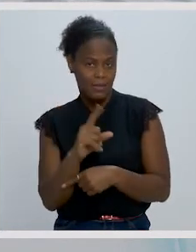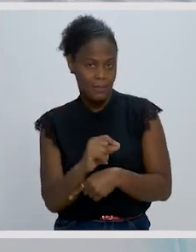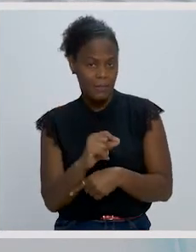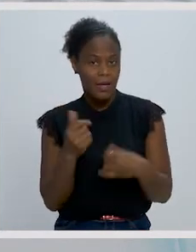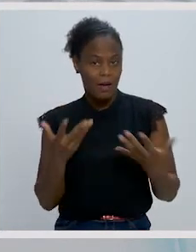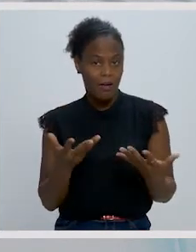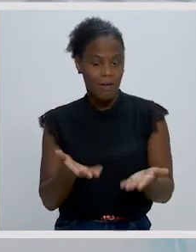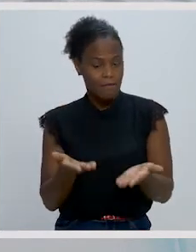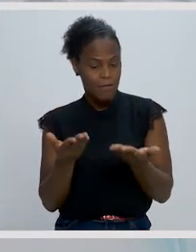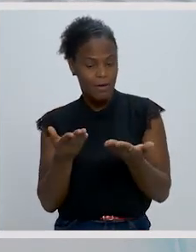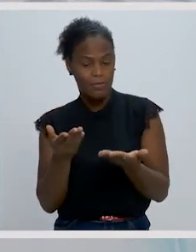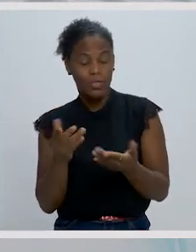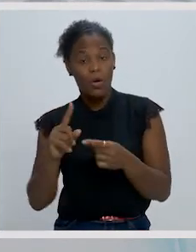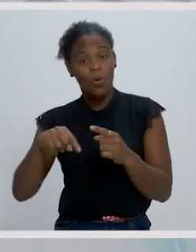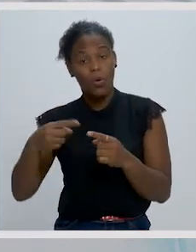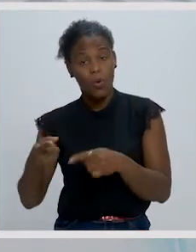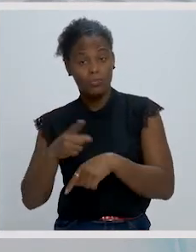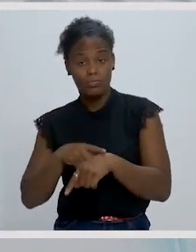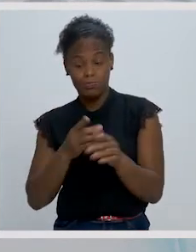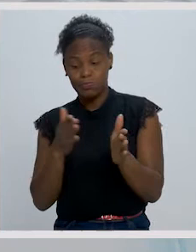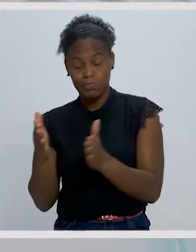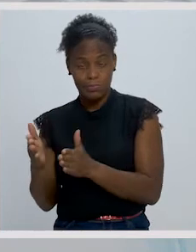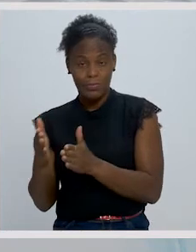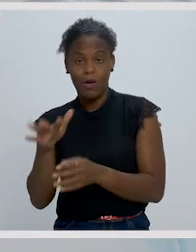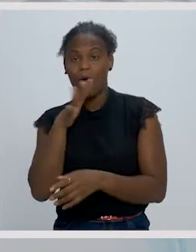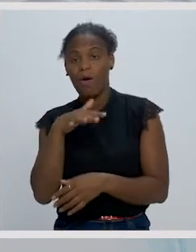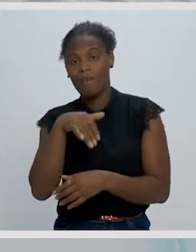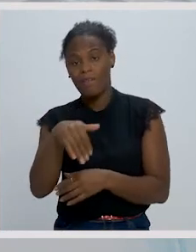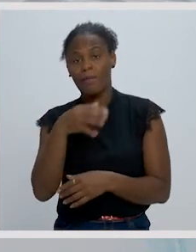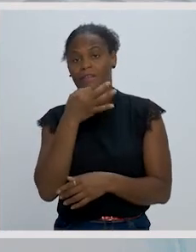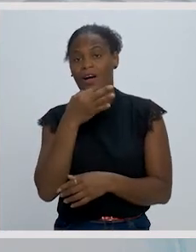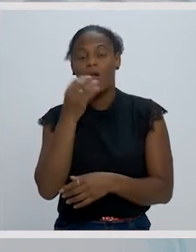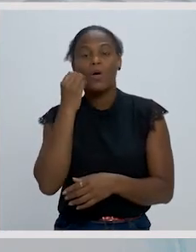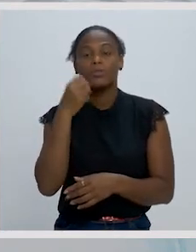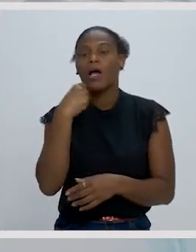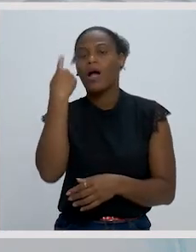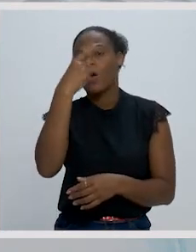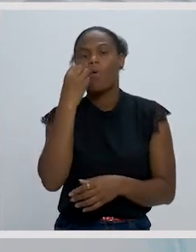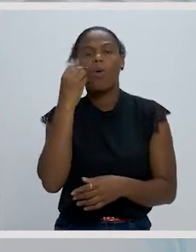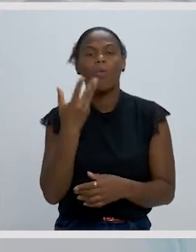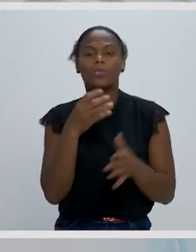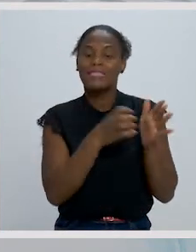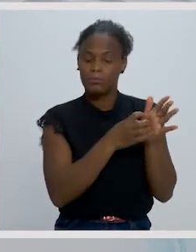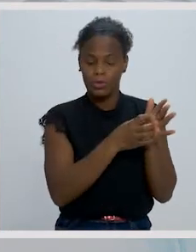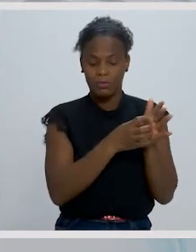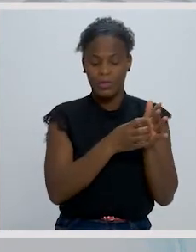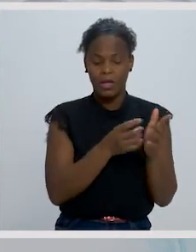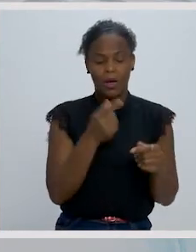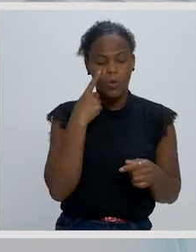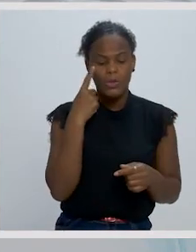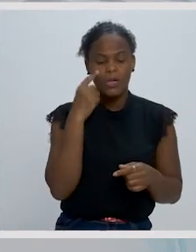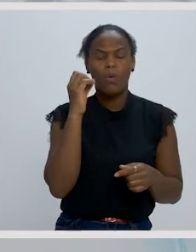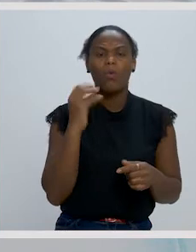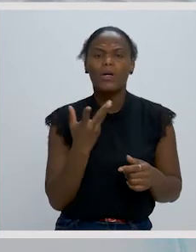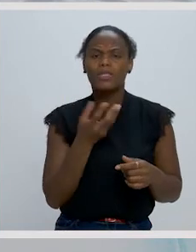Vamos agora passar para um outro momento onde vamos falar das características do simbolismo, conhecer quais